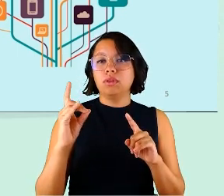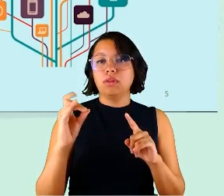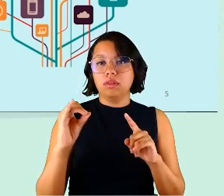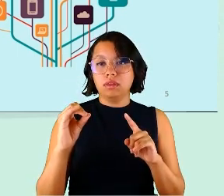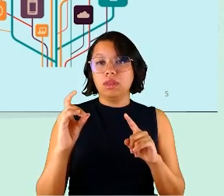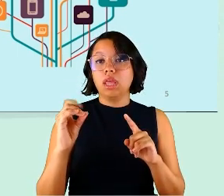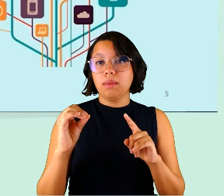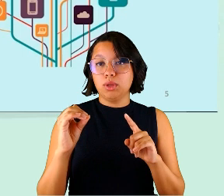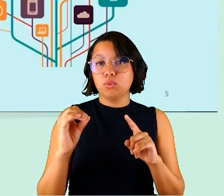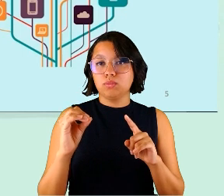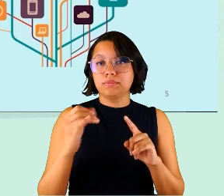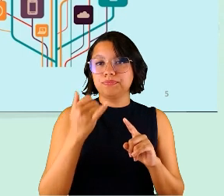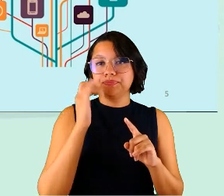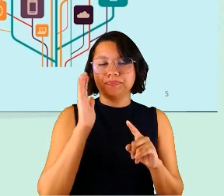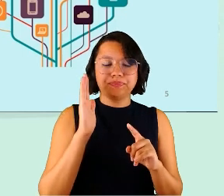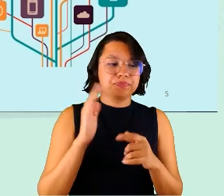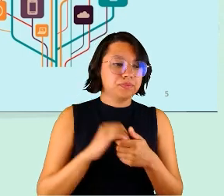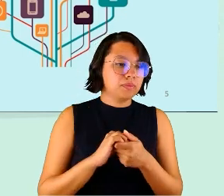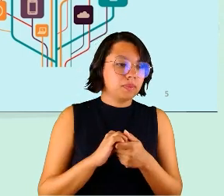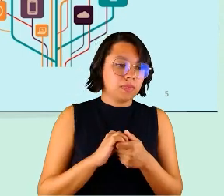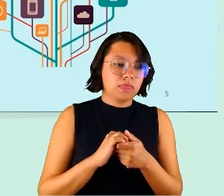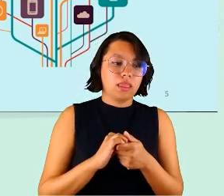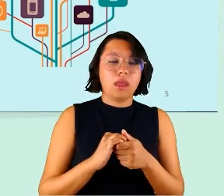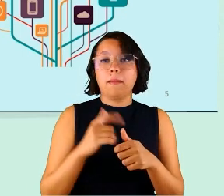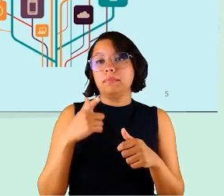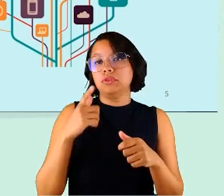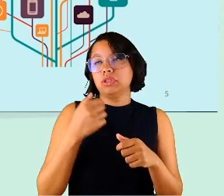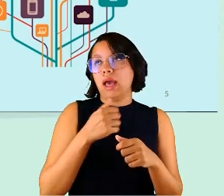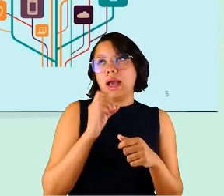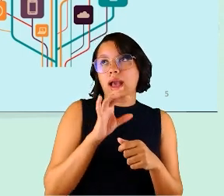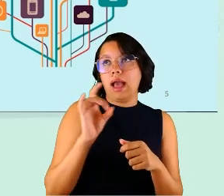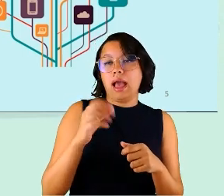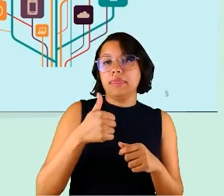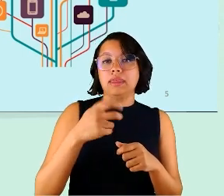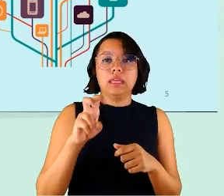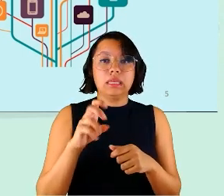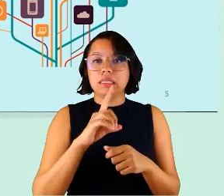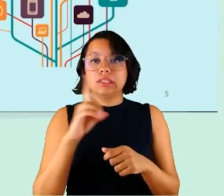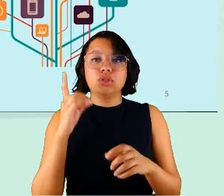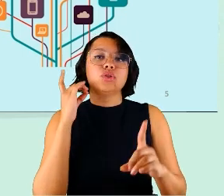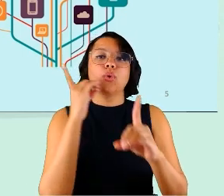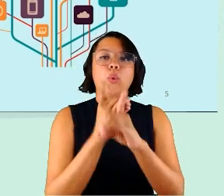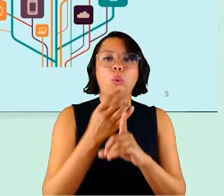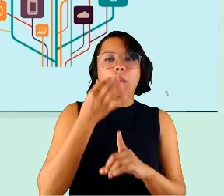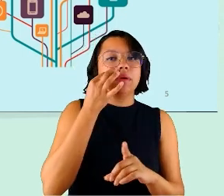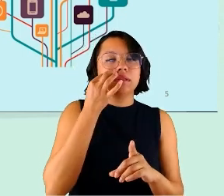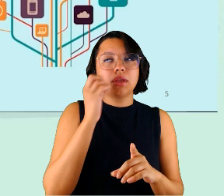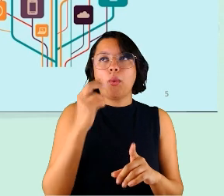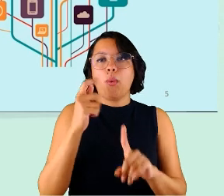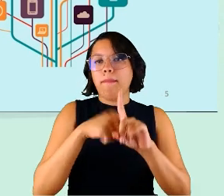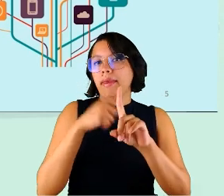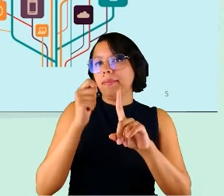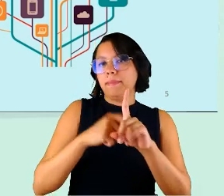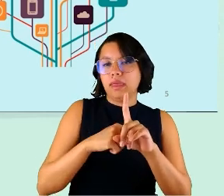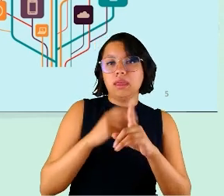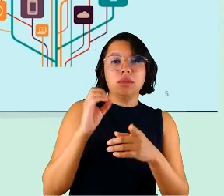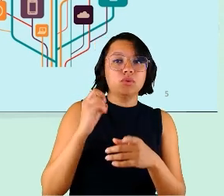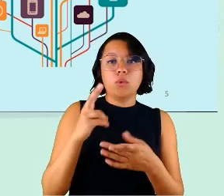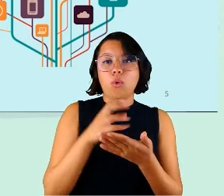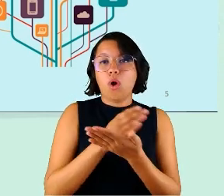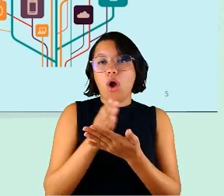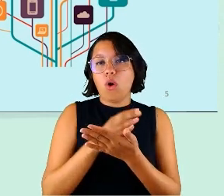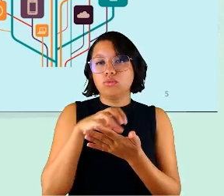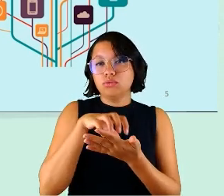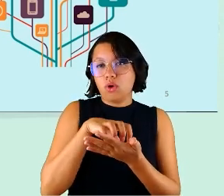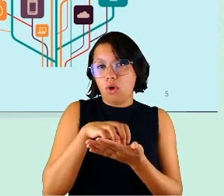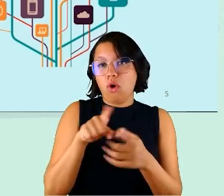podiam voltar de 15 em 15 dias para um encontro presencial ou de mês em mês ou em alguns órgãos e